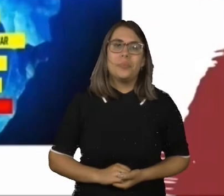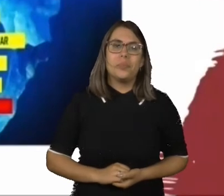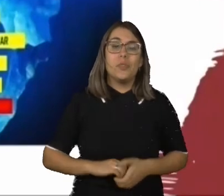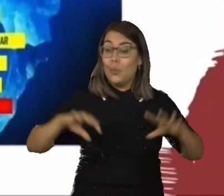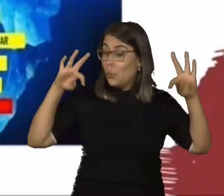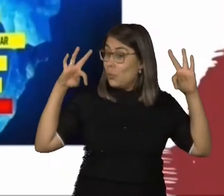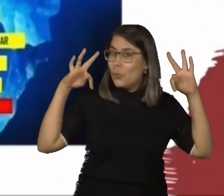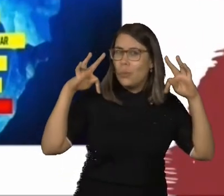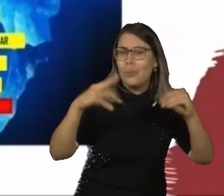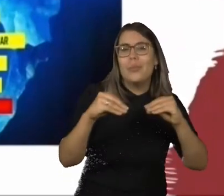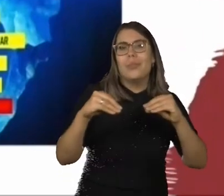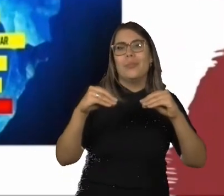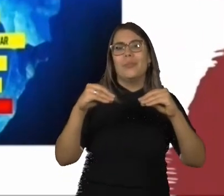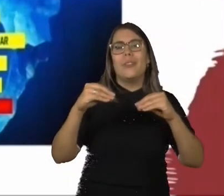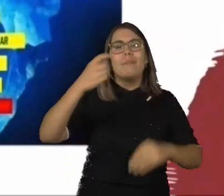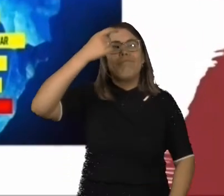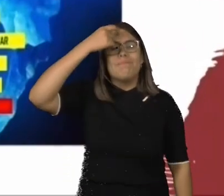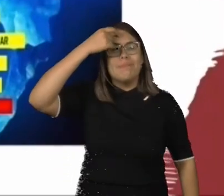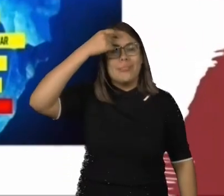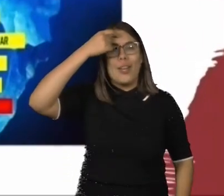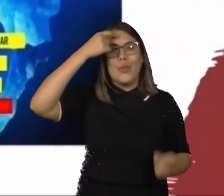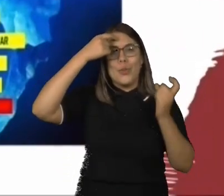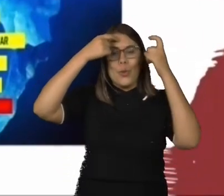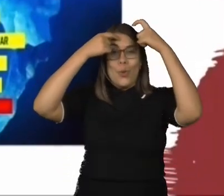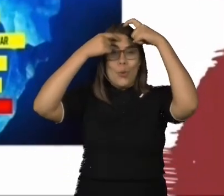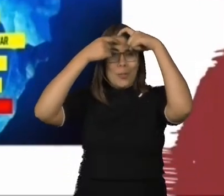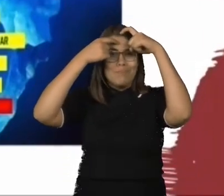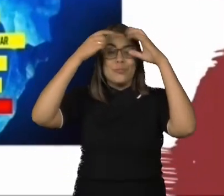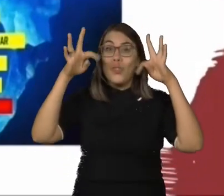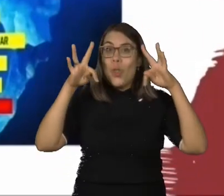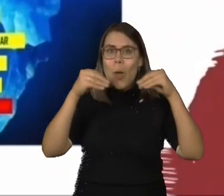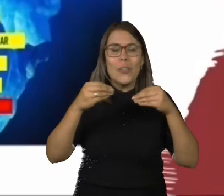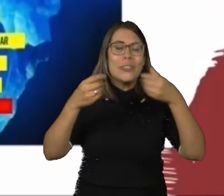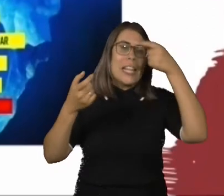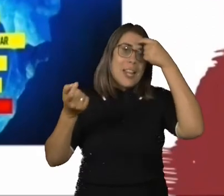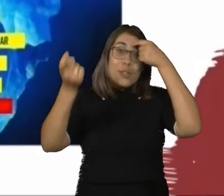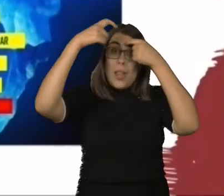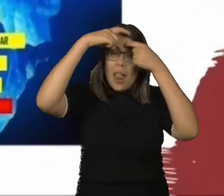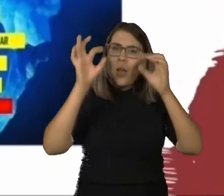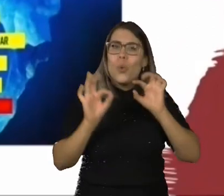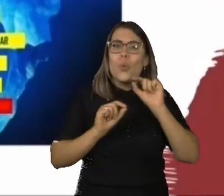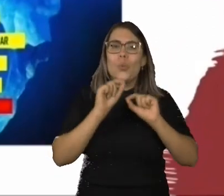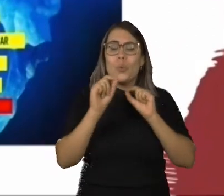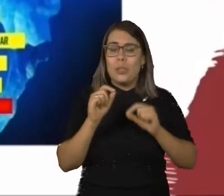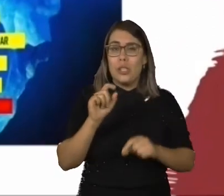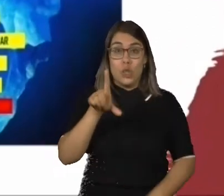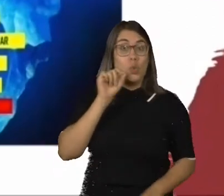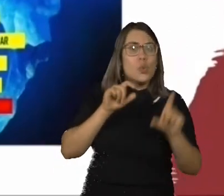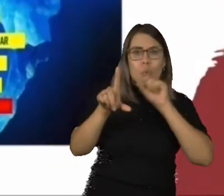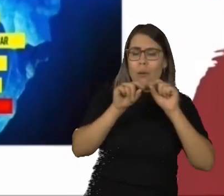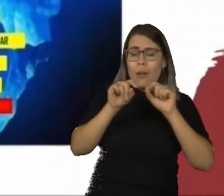Tudo armazenado no nosso inconsciente. As nossas decisões, todas elas, que nós tomamos de forma consciente, são